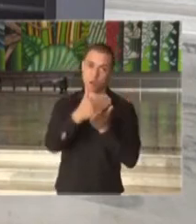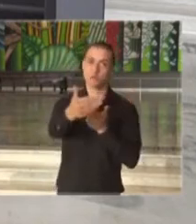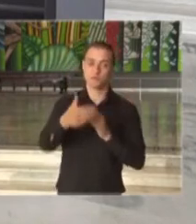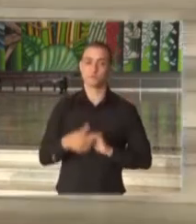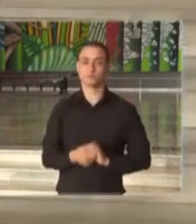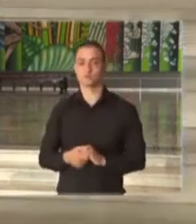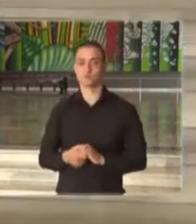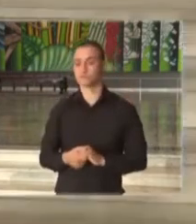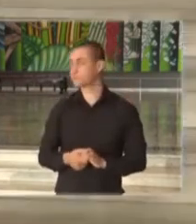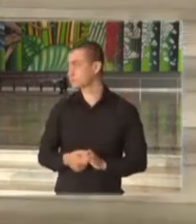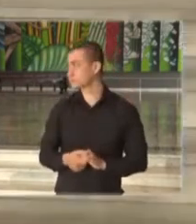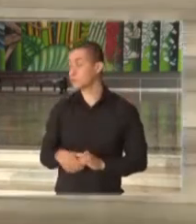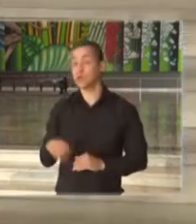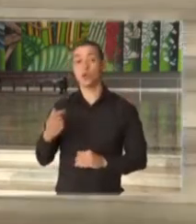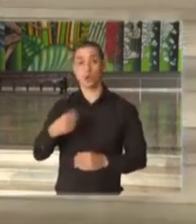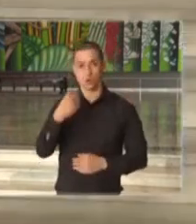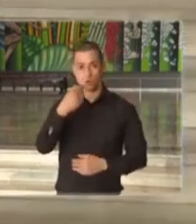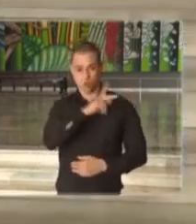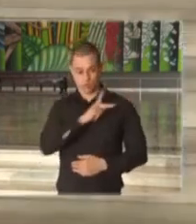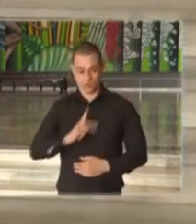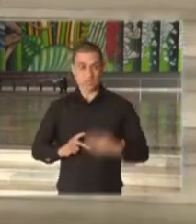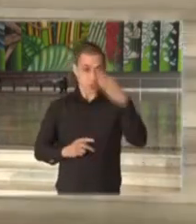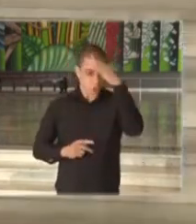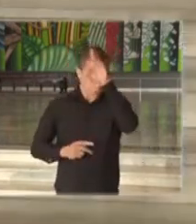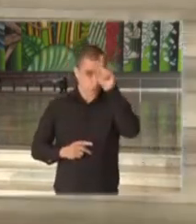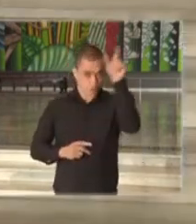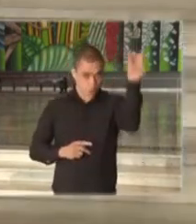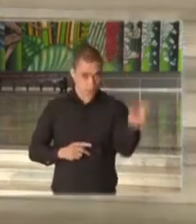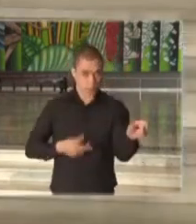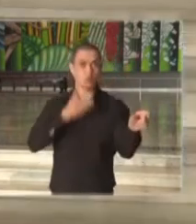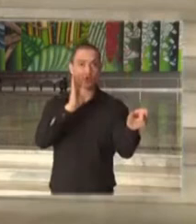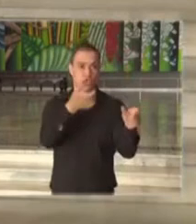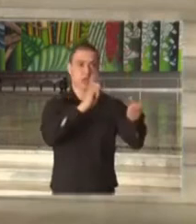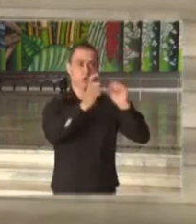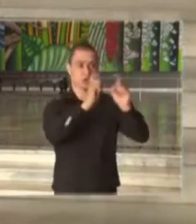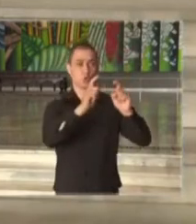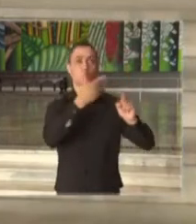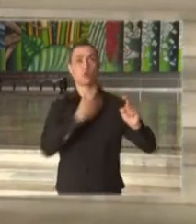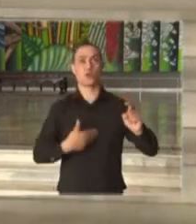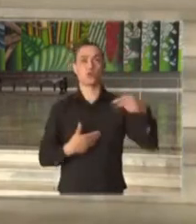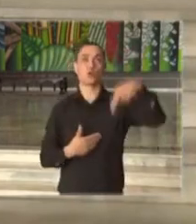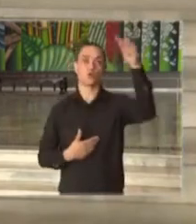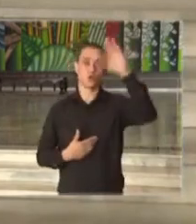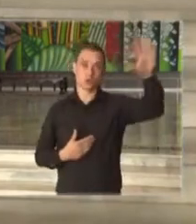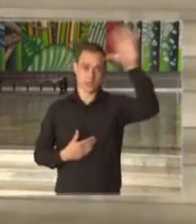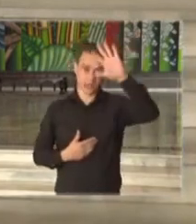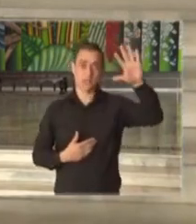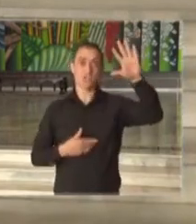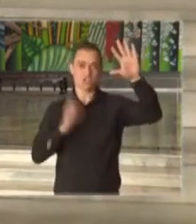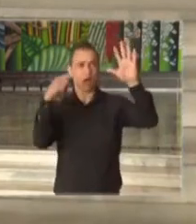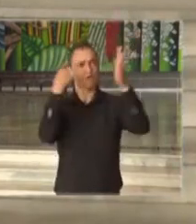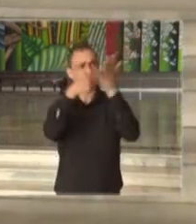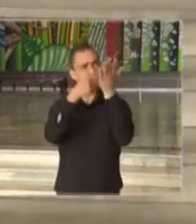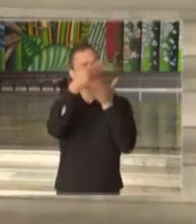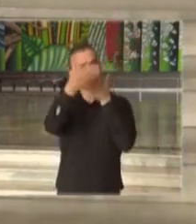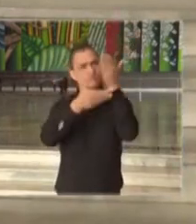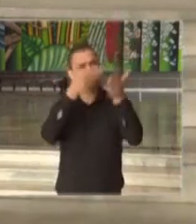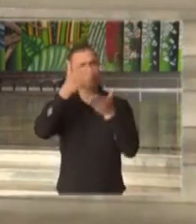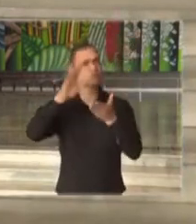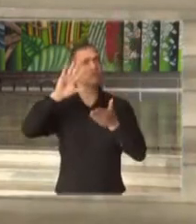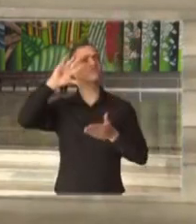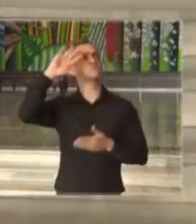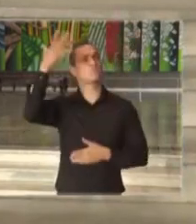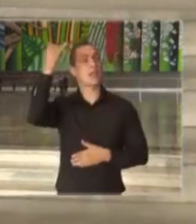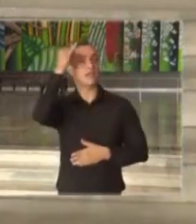tendo. Bruna Fazenda. O presidente Jair Bolsonaro já se reuniu com governadores do Nordeste para tratar de medidas para tentar